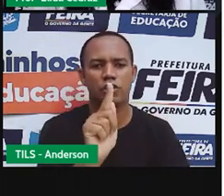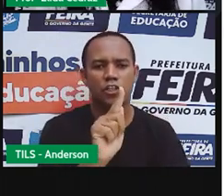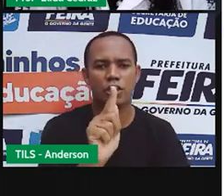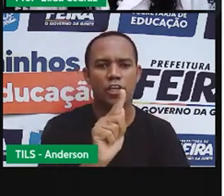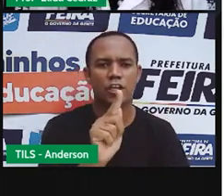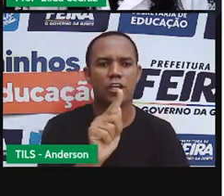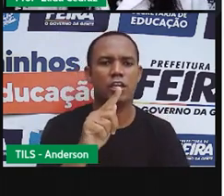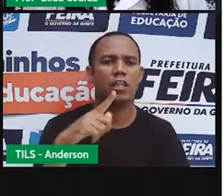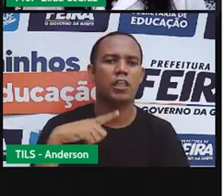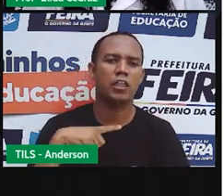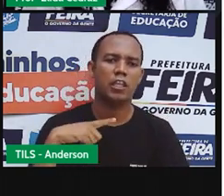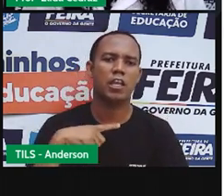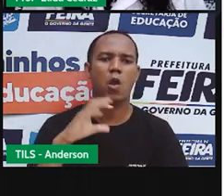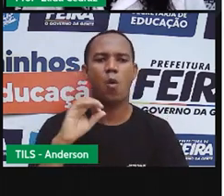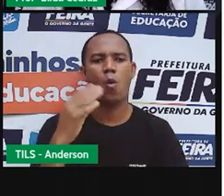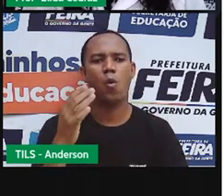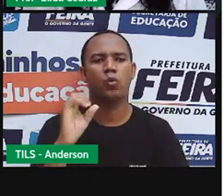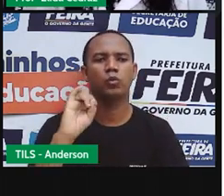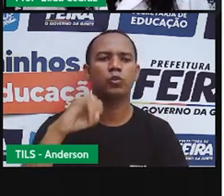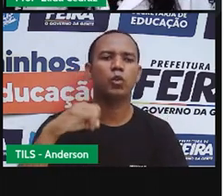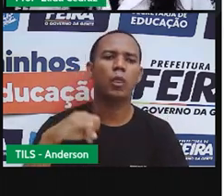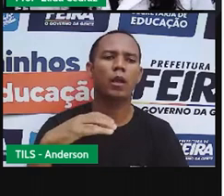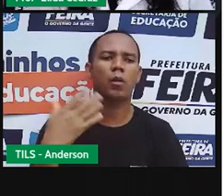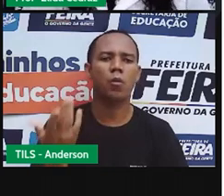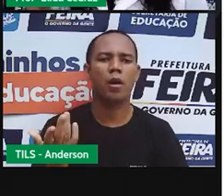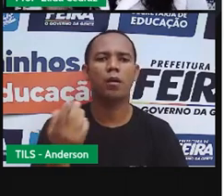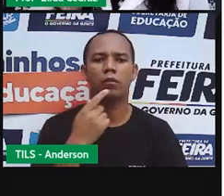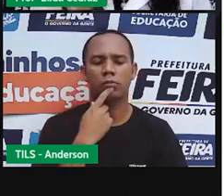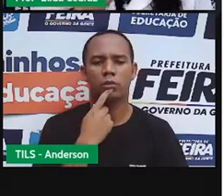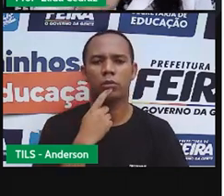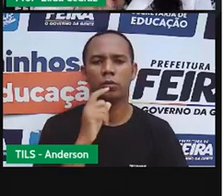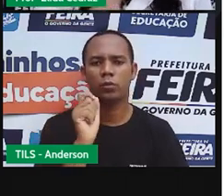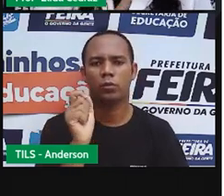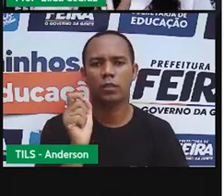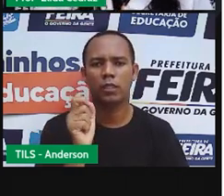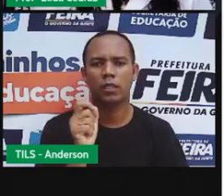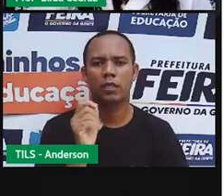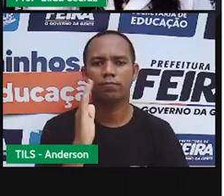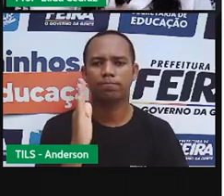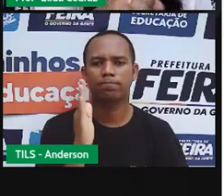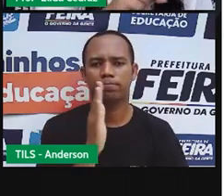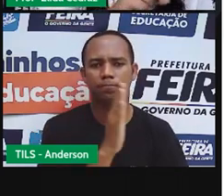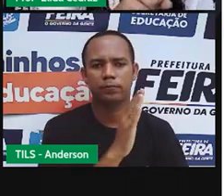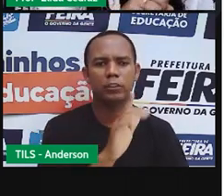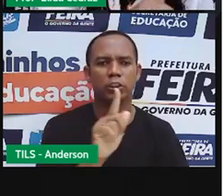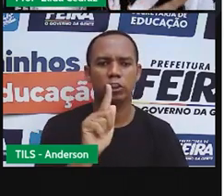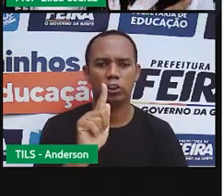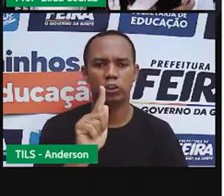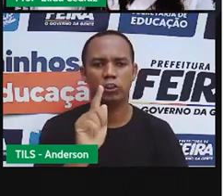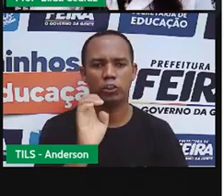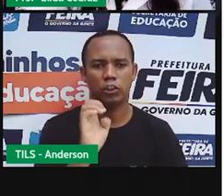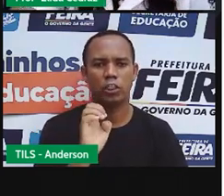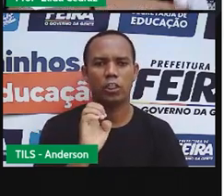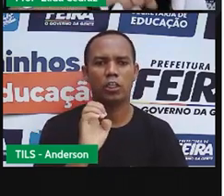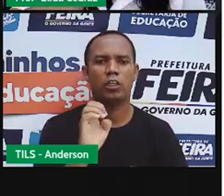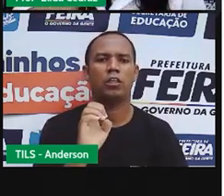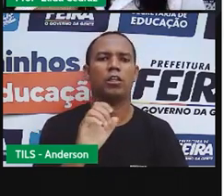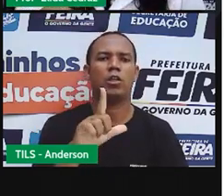teve som de G ou de J? Isso. Porque a regrinha é que a letra G